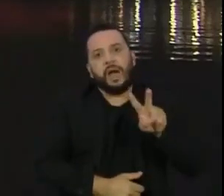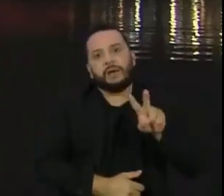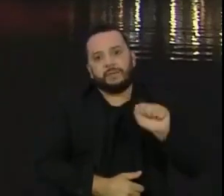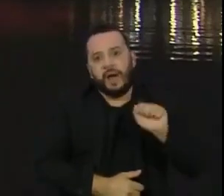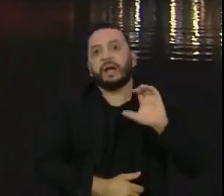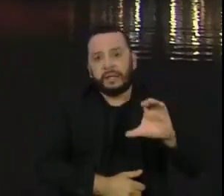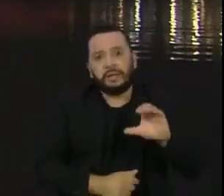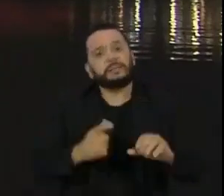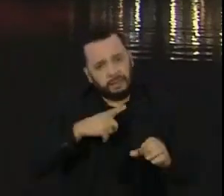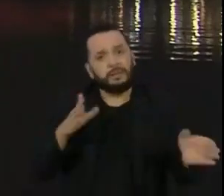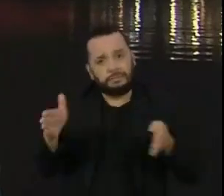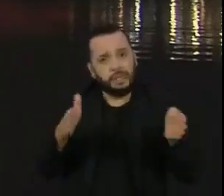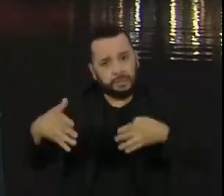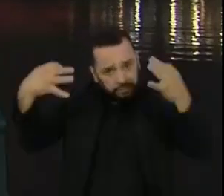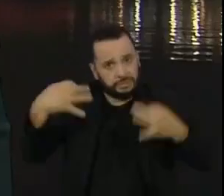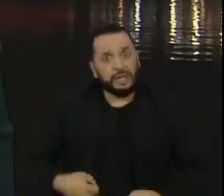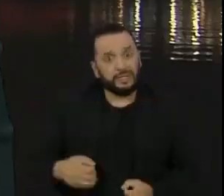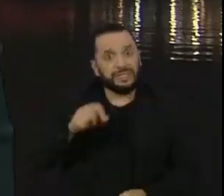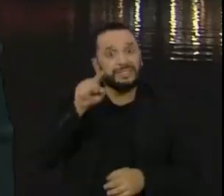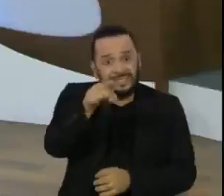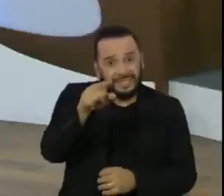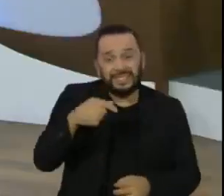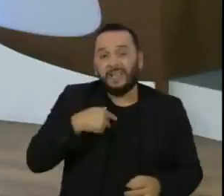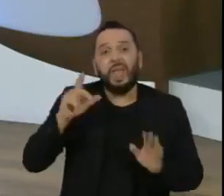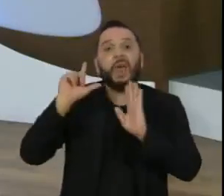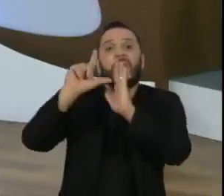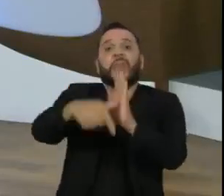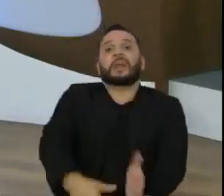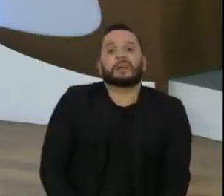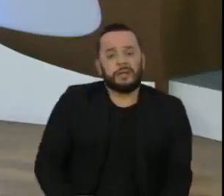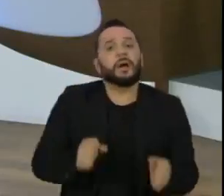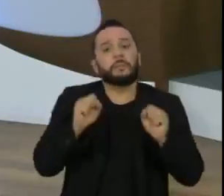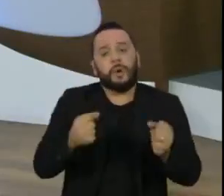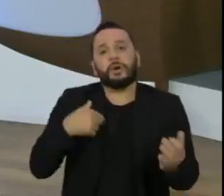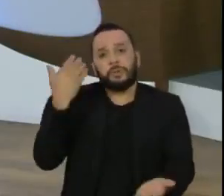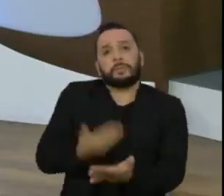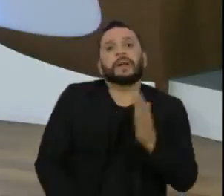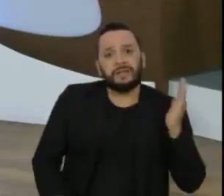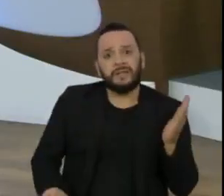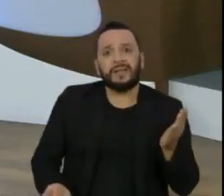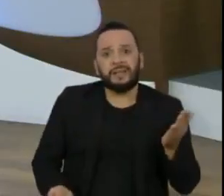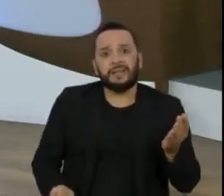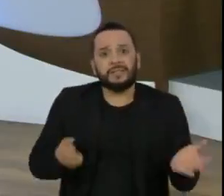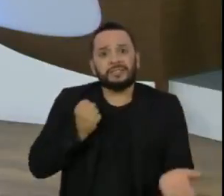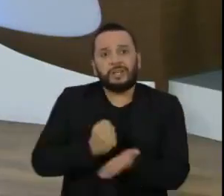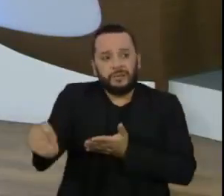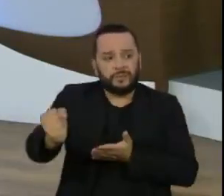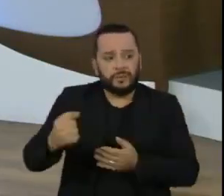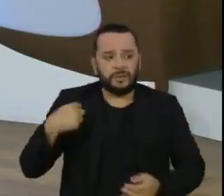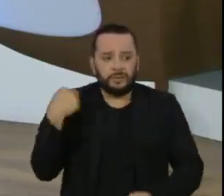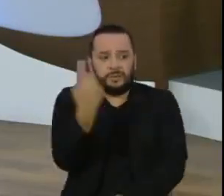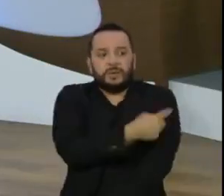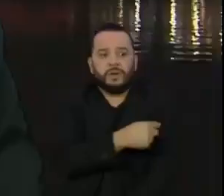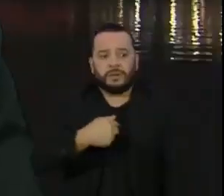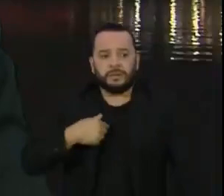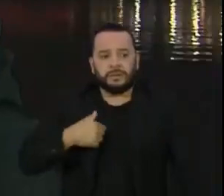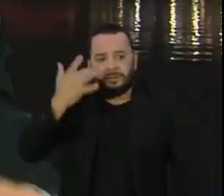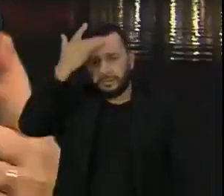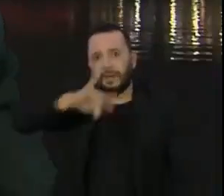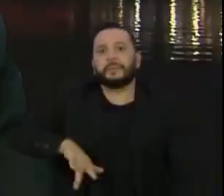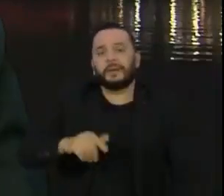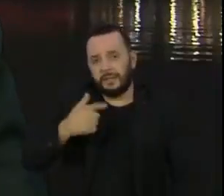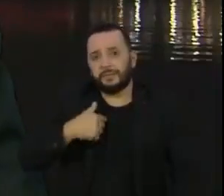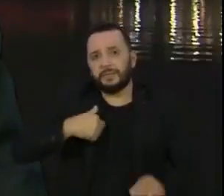ser aplicada. Caso você não aplique agora, pode perder a primeira dose. E nós não sabemos cientificamente